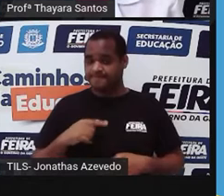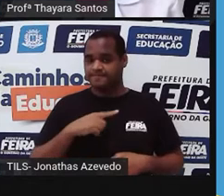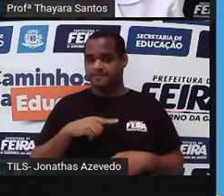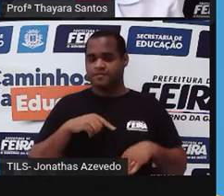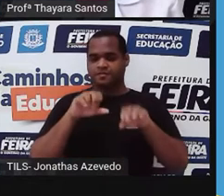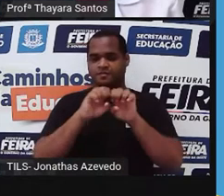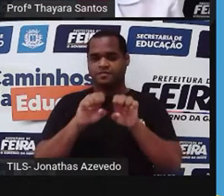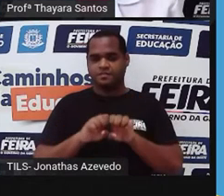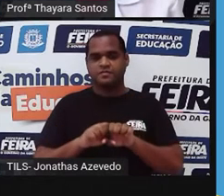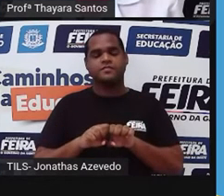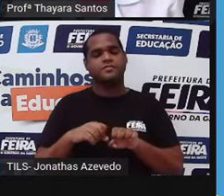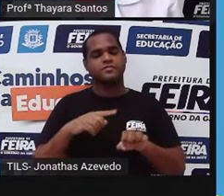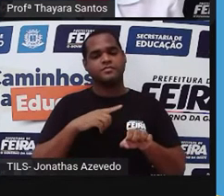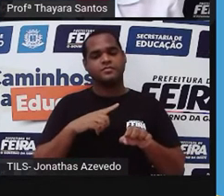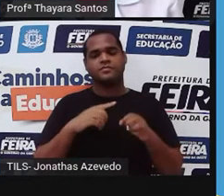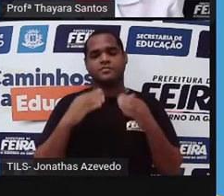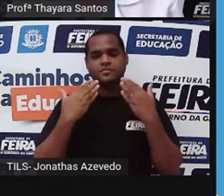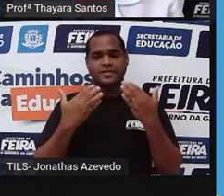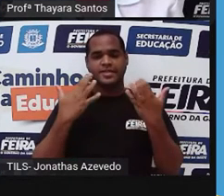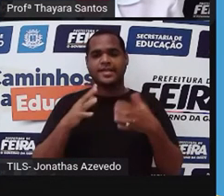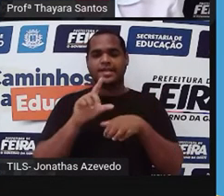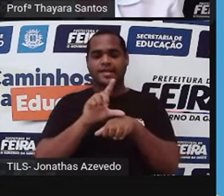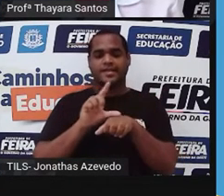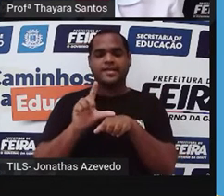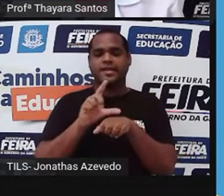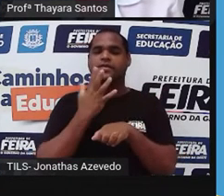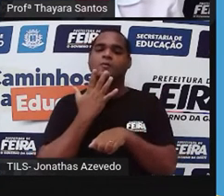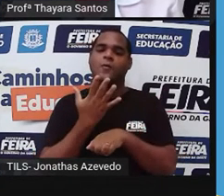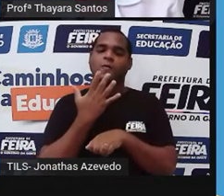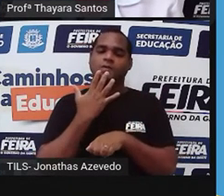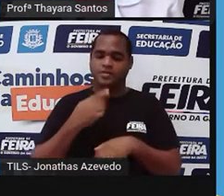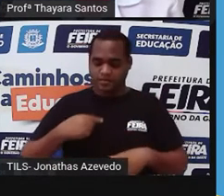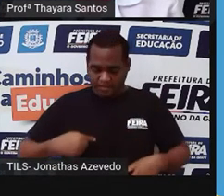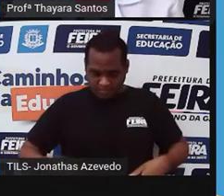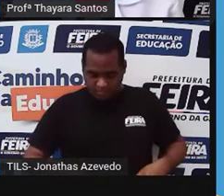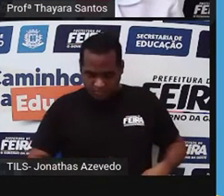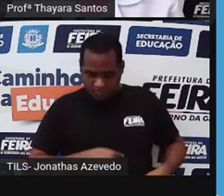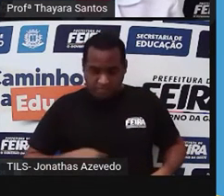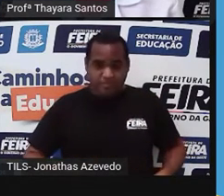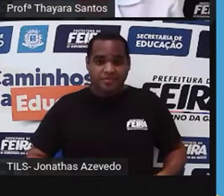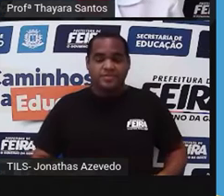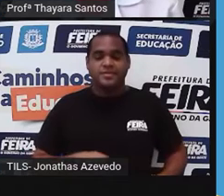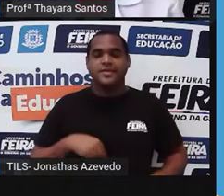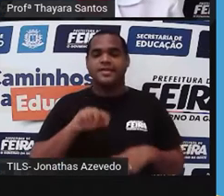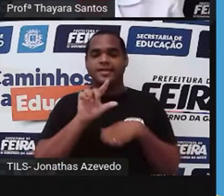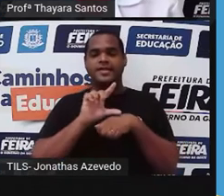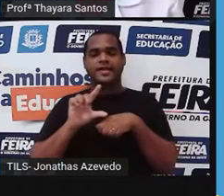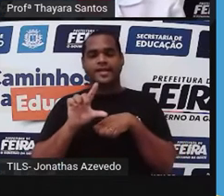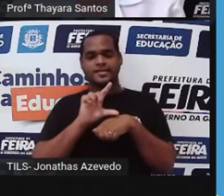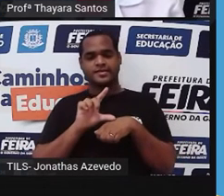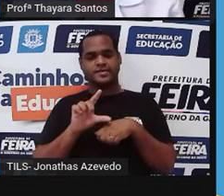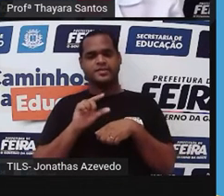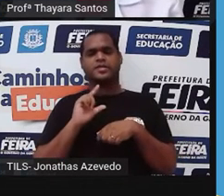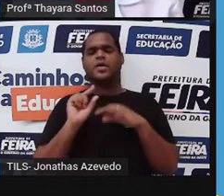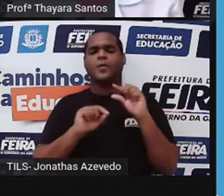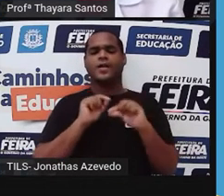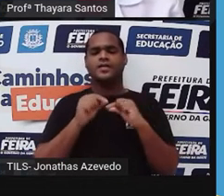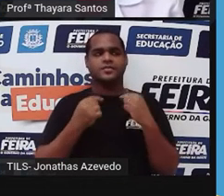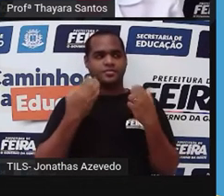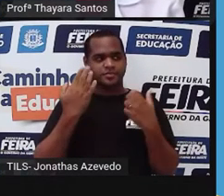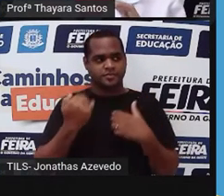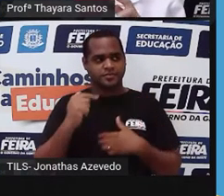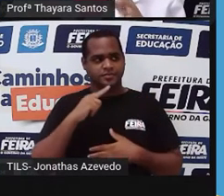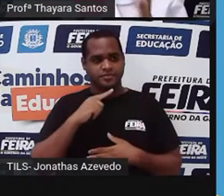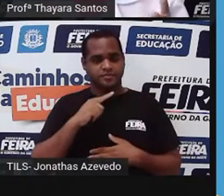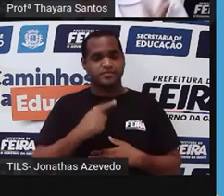essa estrutura aqui que está representada de lilás, que é o intestino delgado, ó. Essa parte lilásinha é o intestino delgado. O intestino